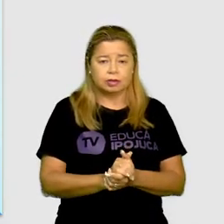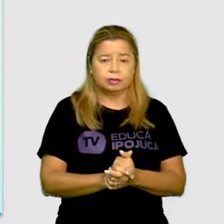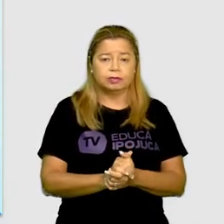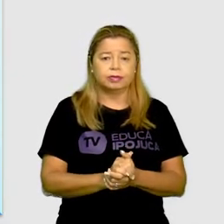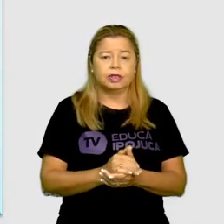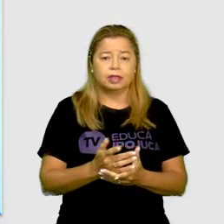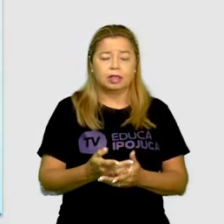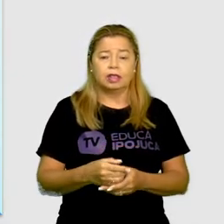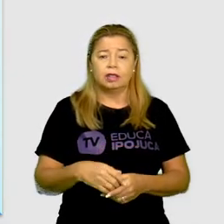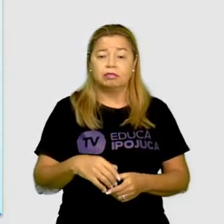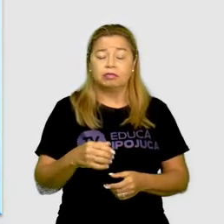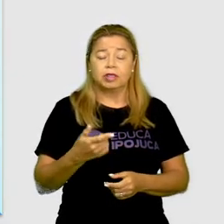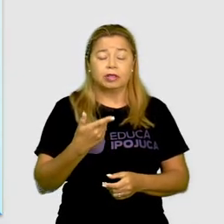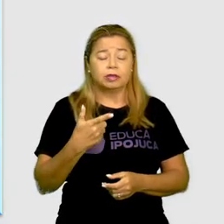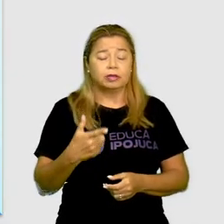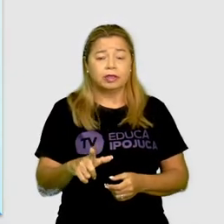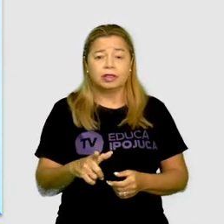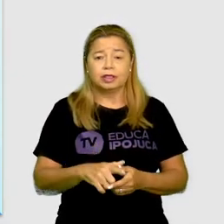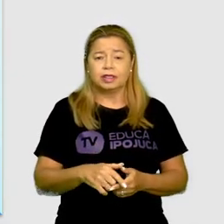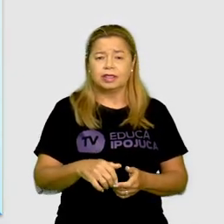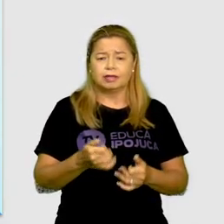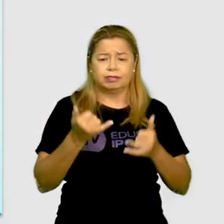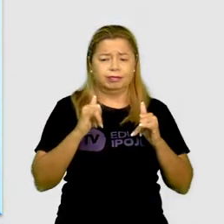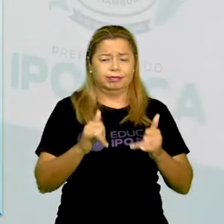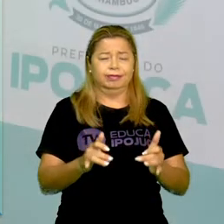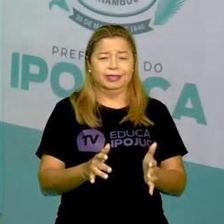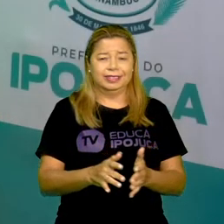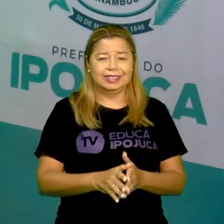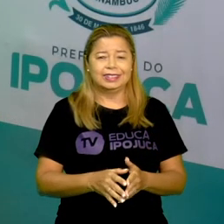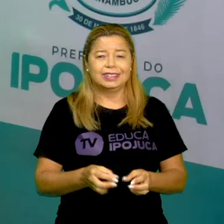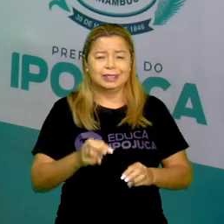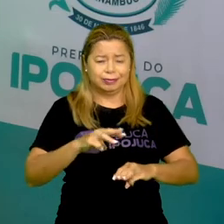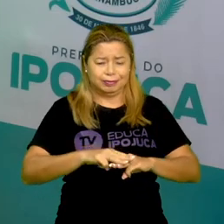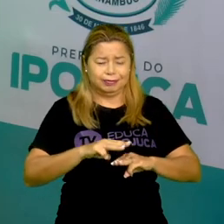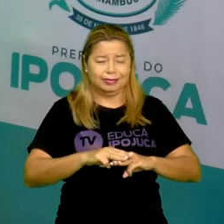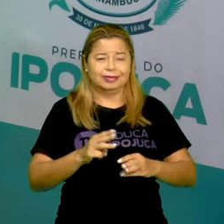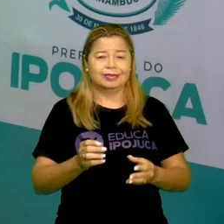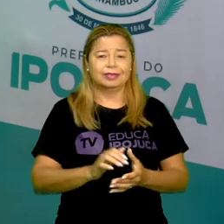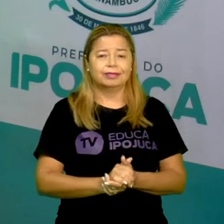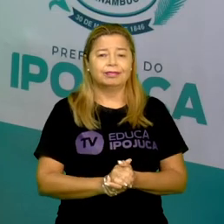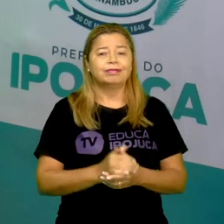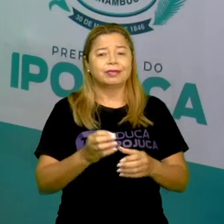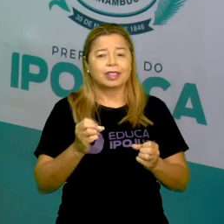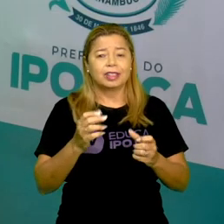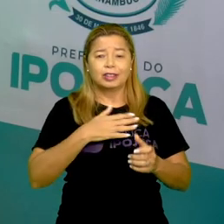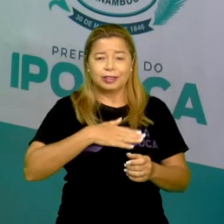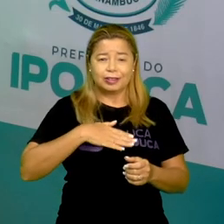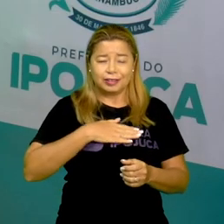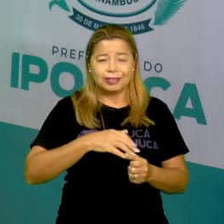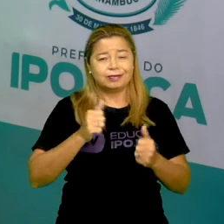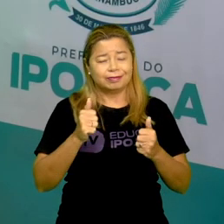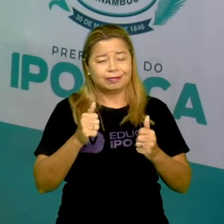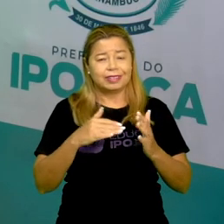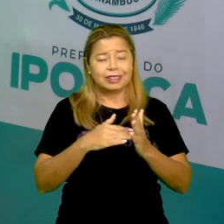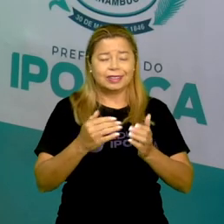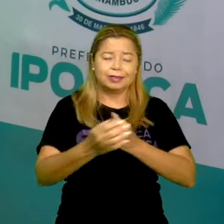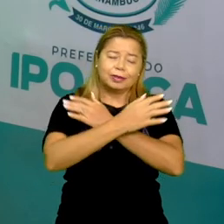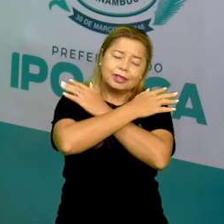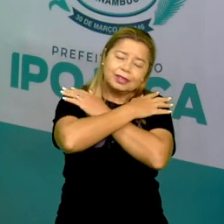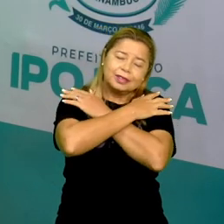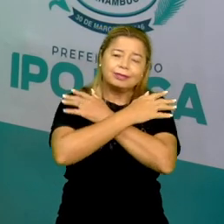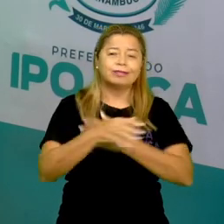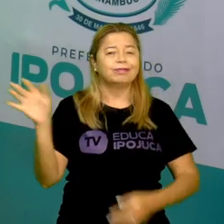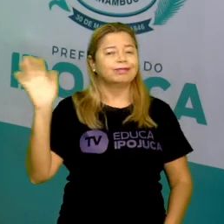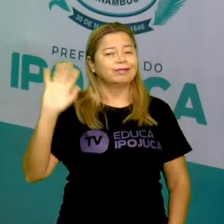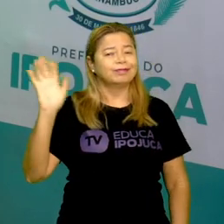exemplo matemático. E aí, gostou? Pois é. Então, um abração e até a próxima aula. Até mais. Tchau,